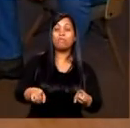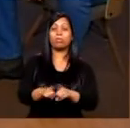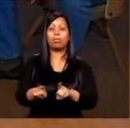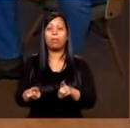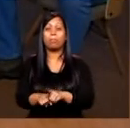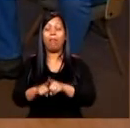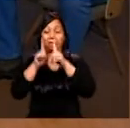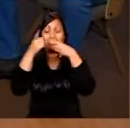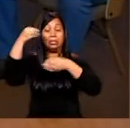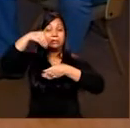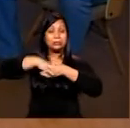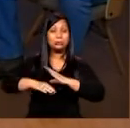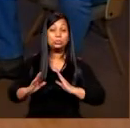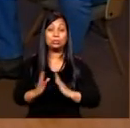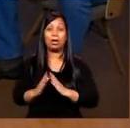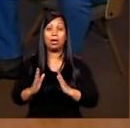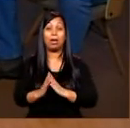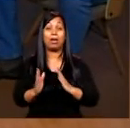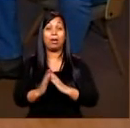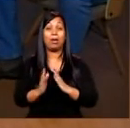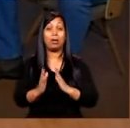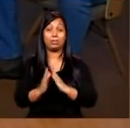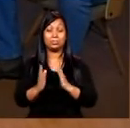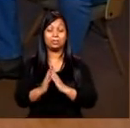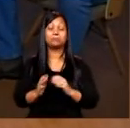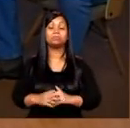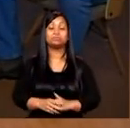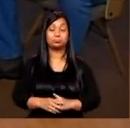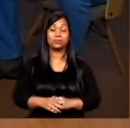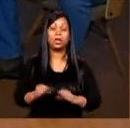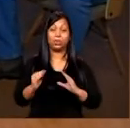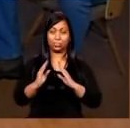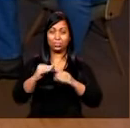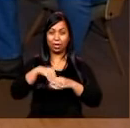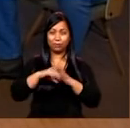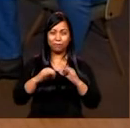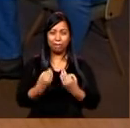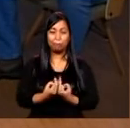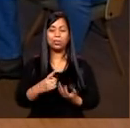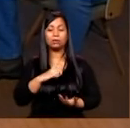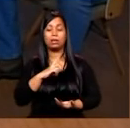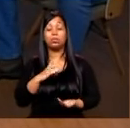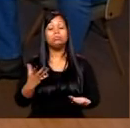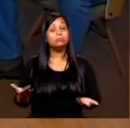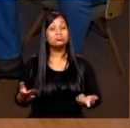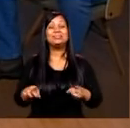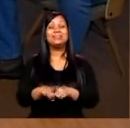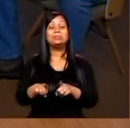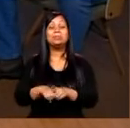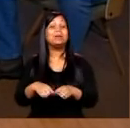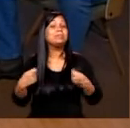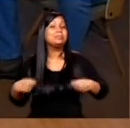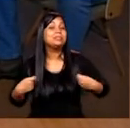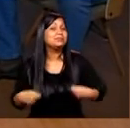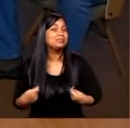casos de violência doméstica lá, não no cursinho, mas na família. Ou então, precisa de isenção no